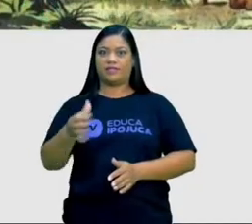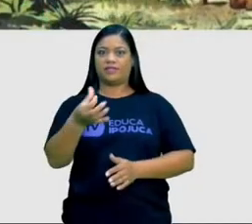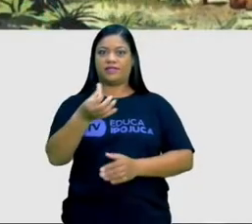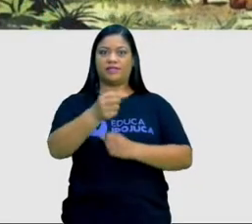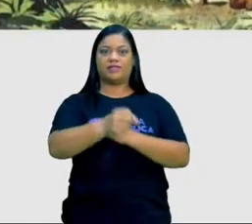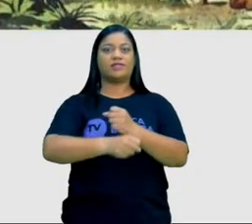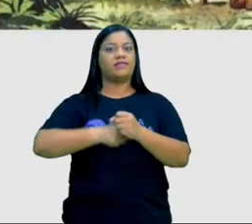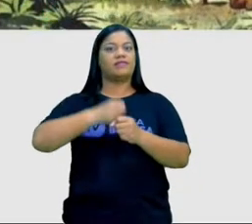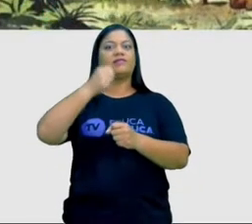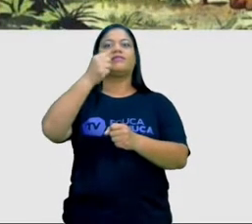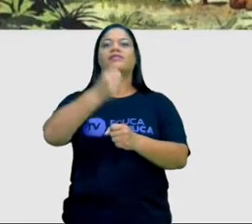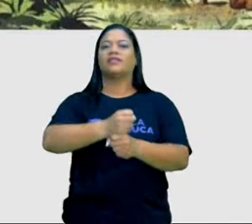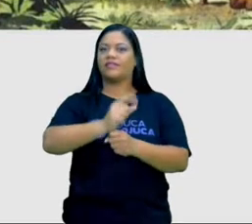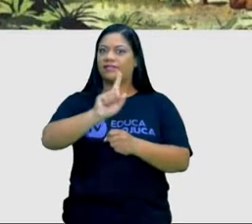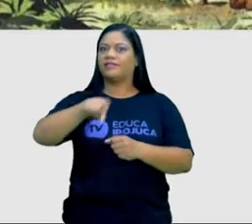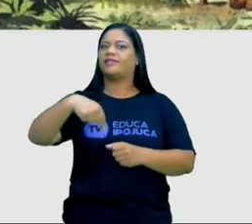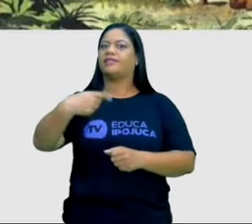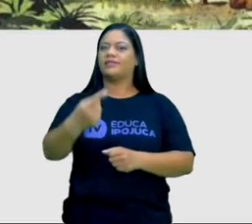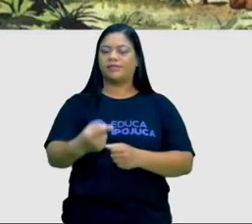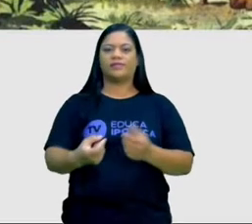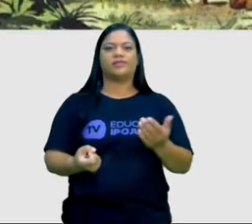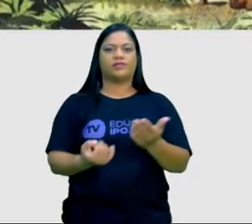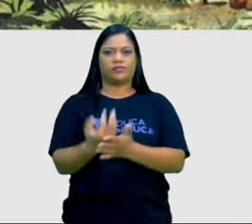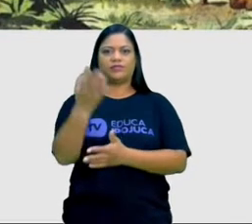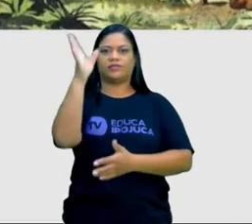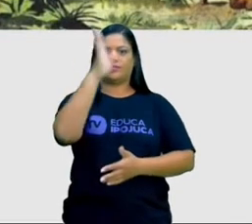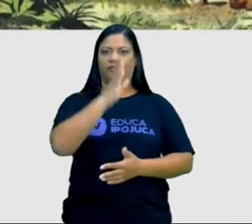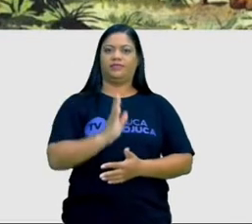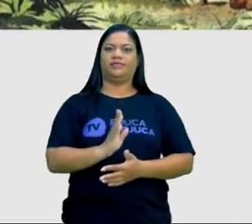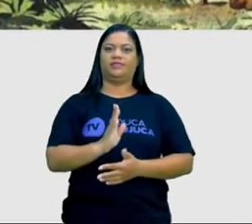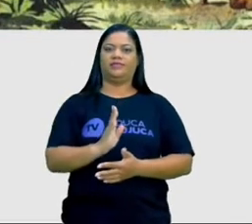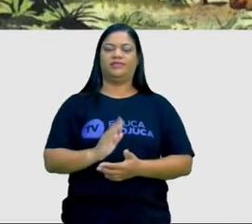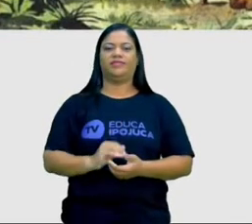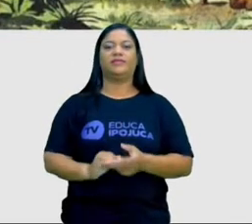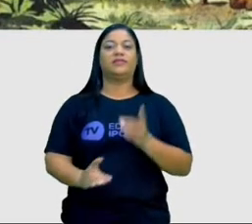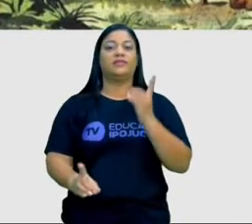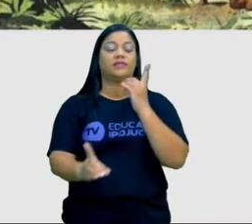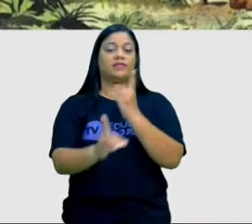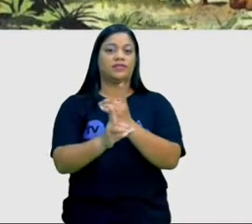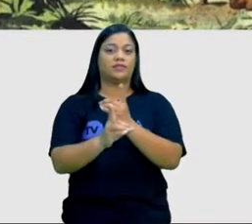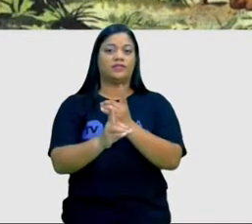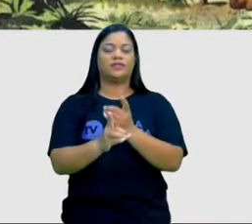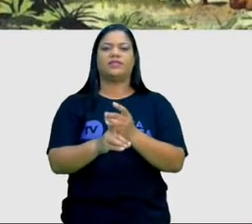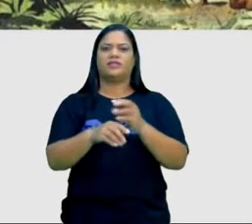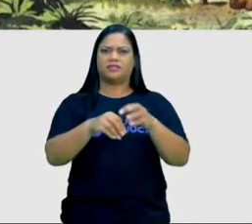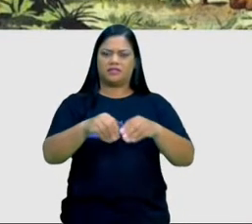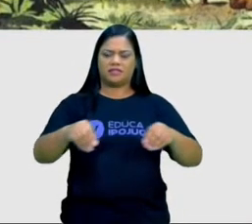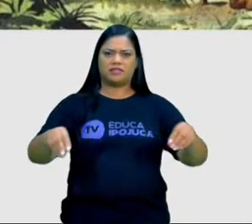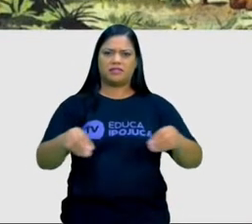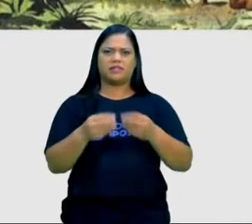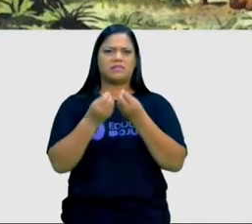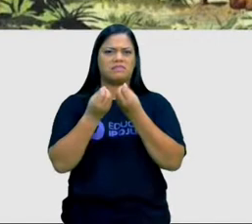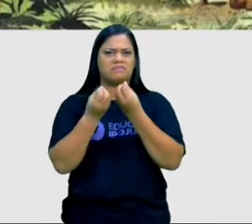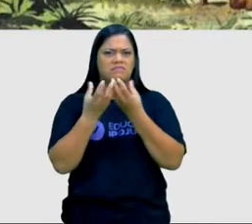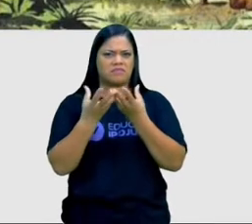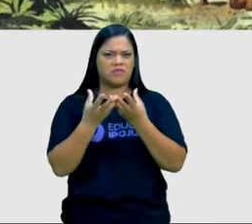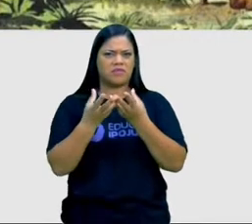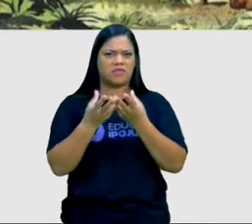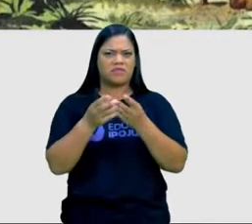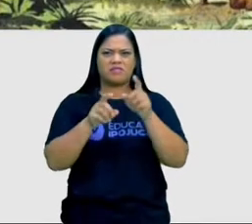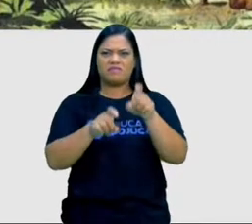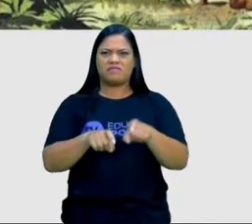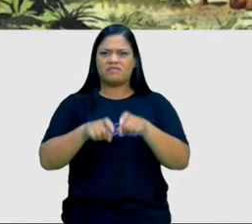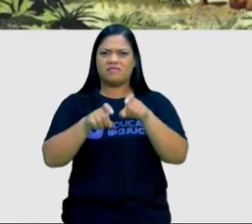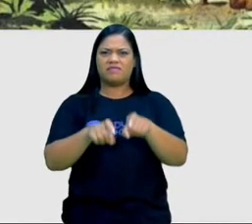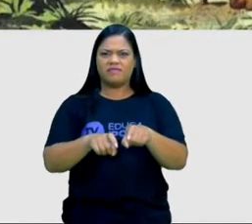anos depois que descobriram o Brasil. Encontraram aqui uma terra fértil. Ótima para o